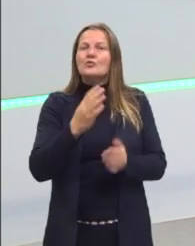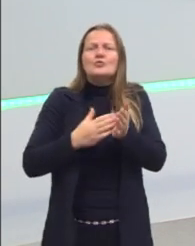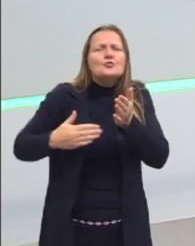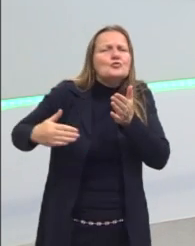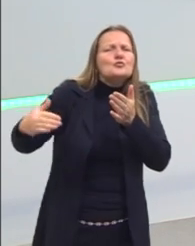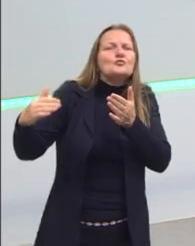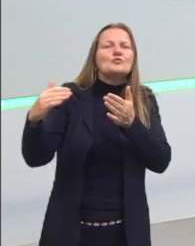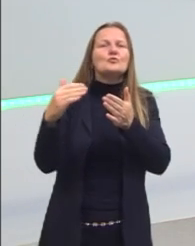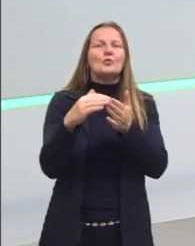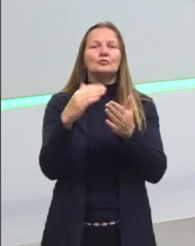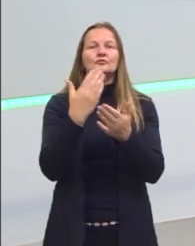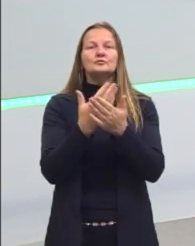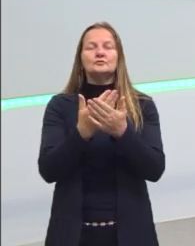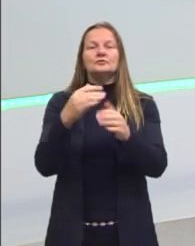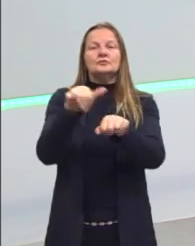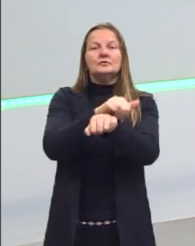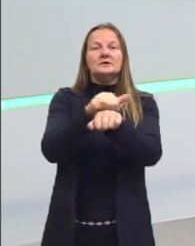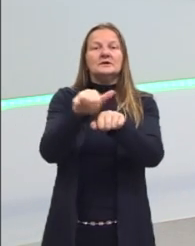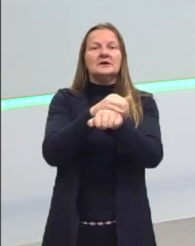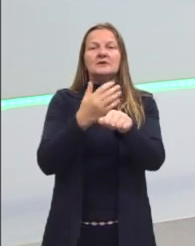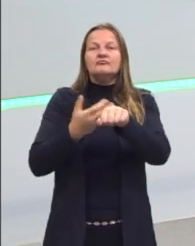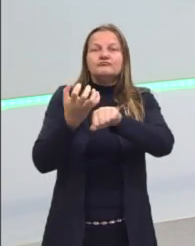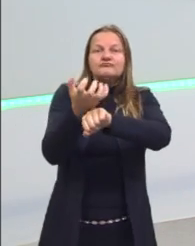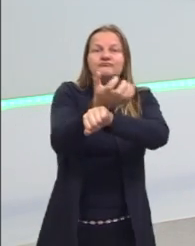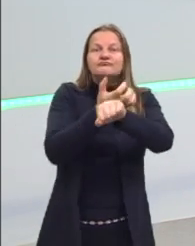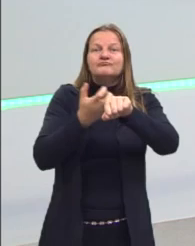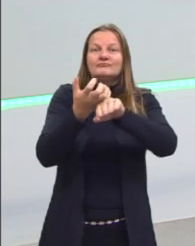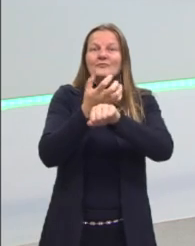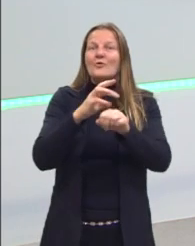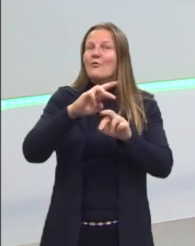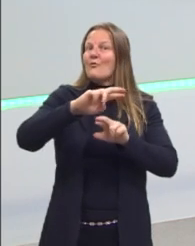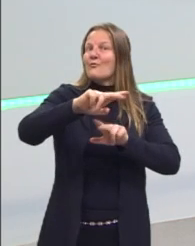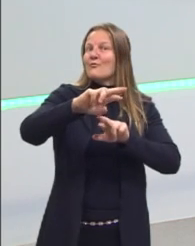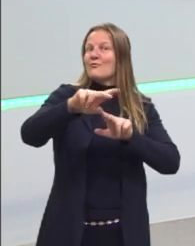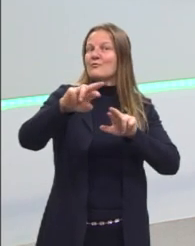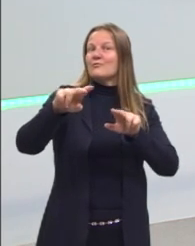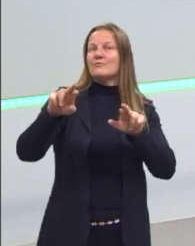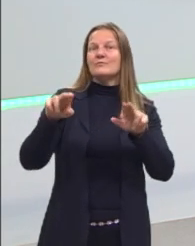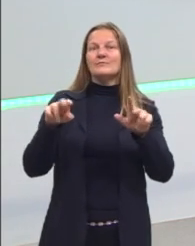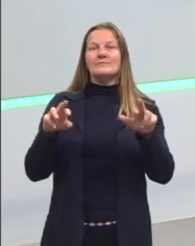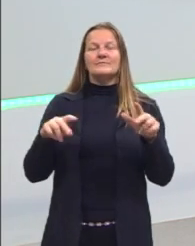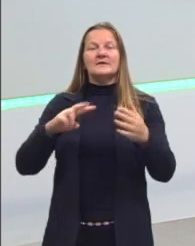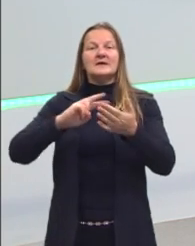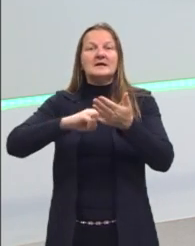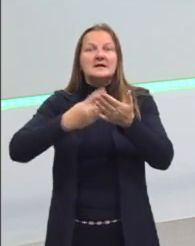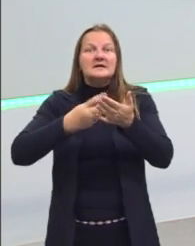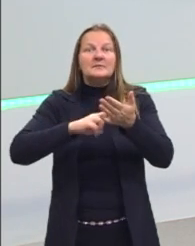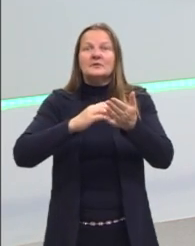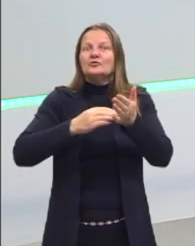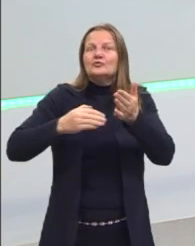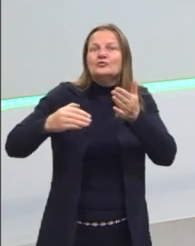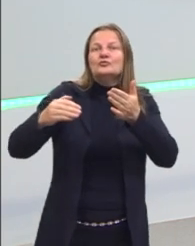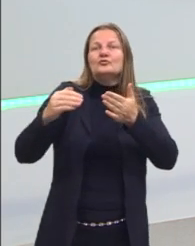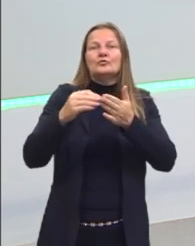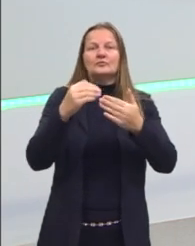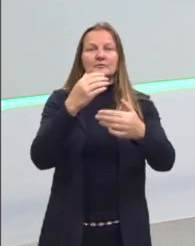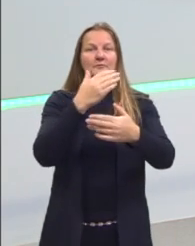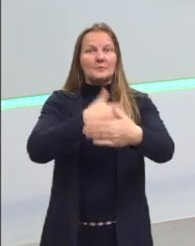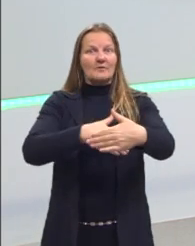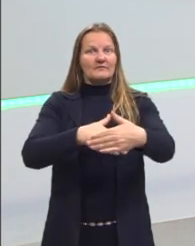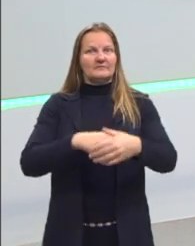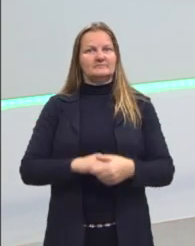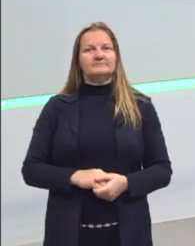porque os estudos de língua portuguesa ajudam vocês a interpretar as questões das outras provas também.